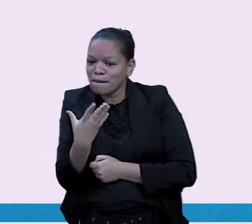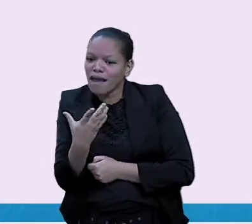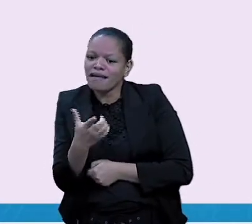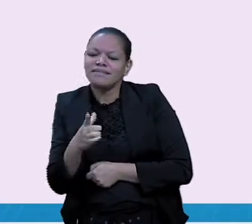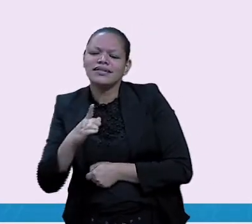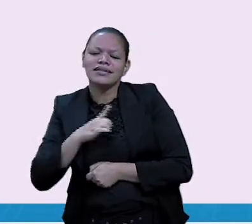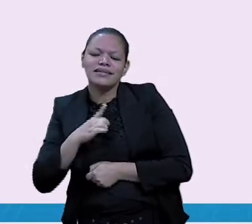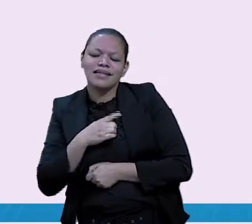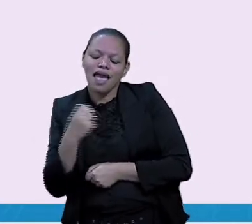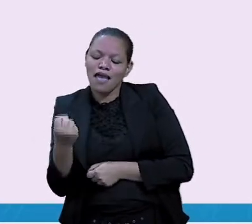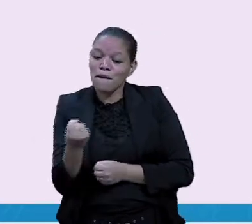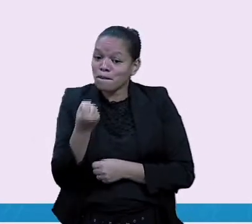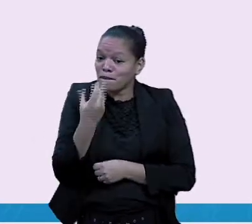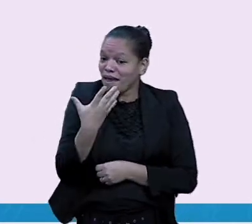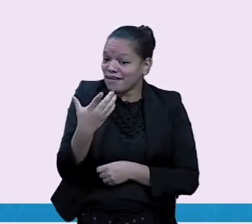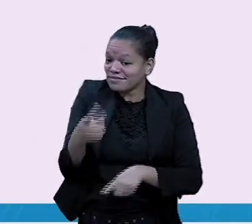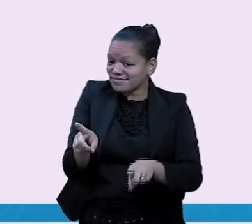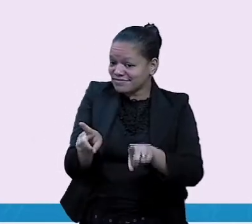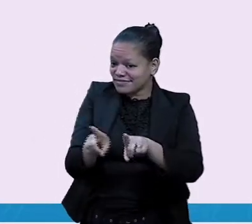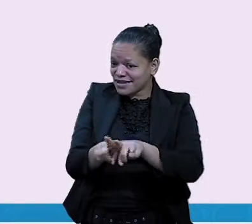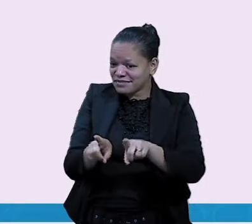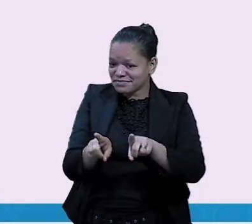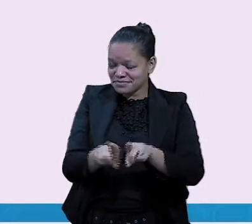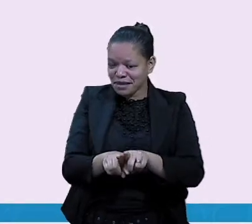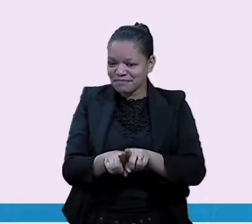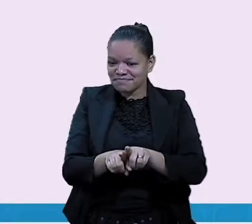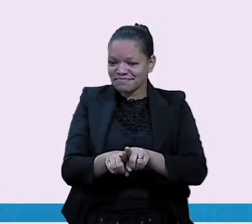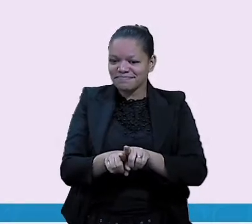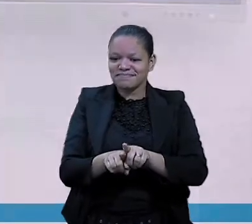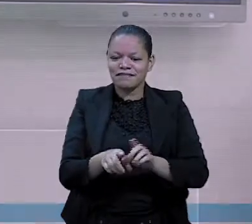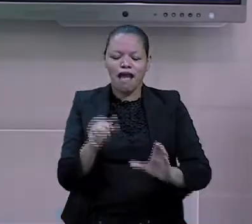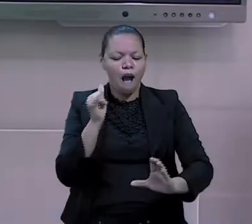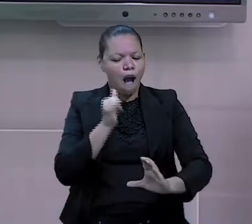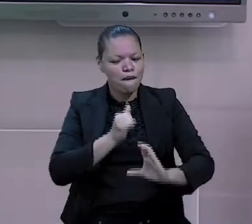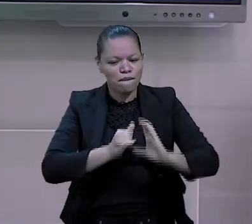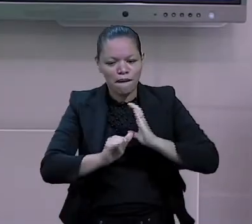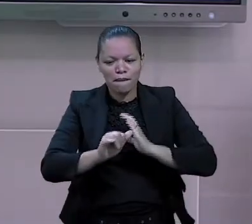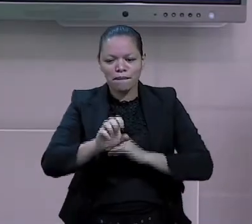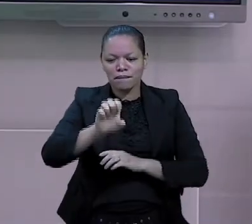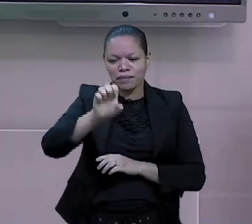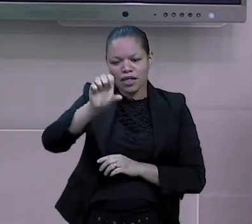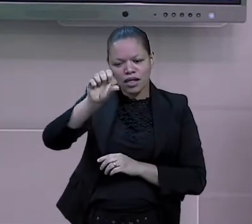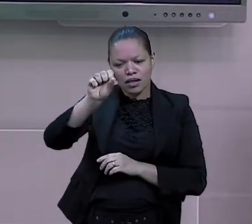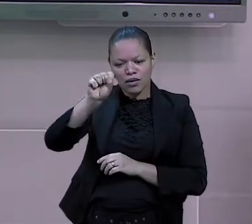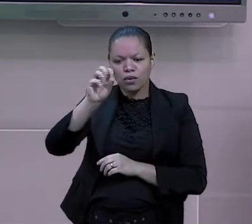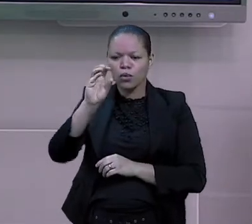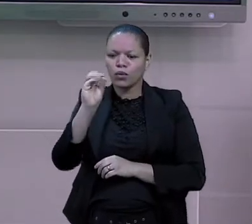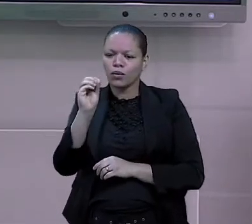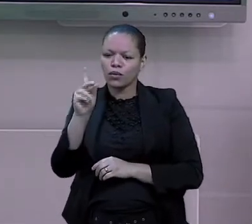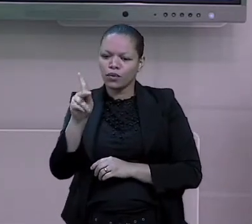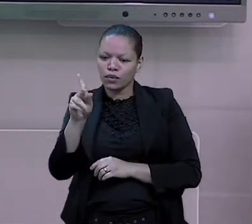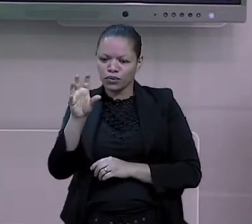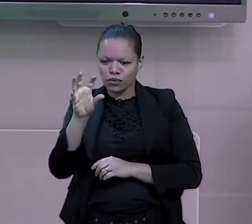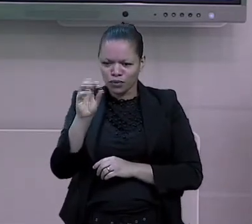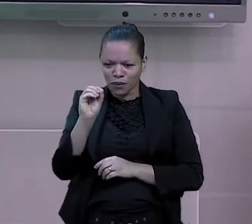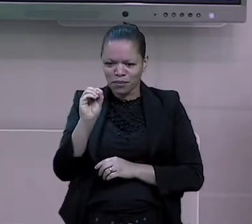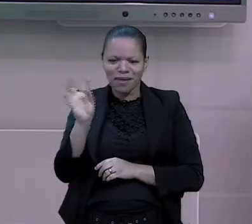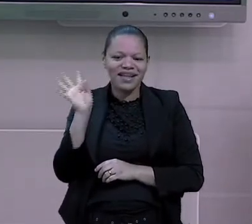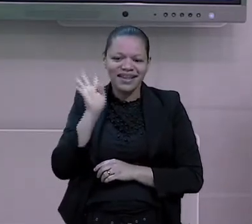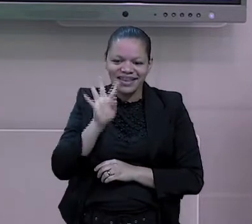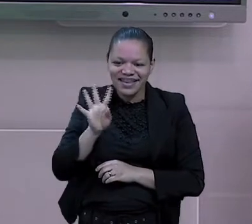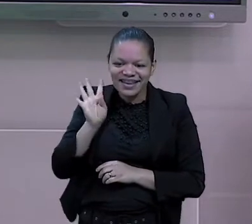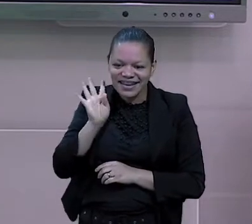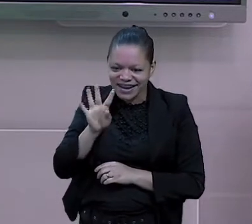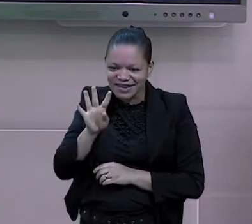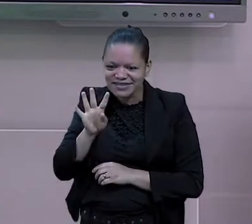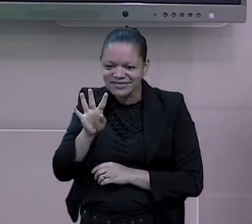de Exopo. Que bacana essa fábula, né gente? Que realmente, quando uma pessoa nos ajuda, não